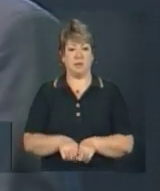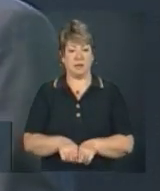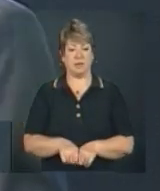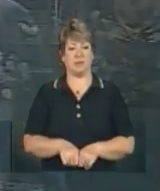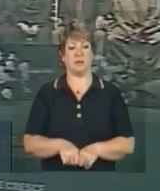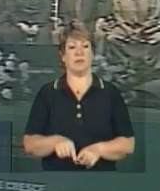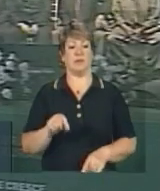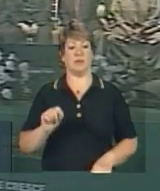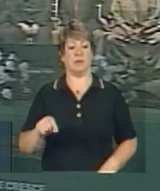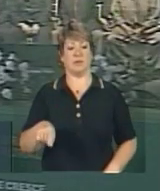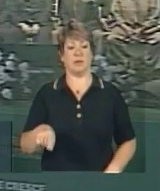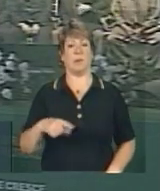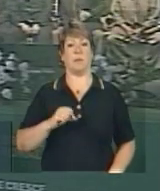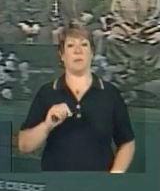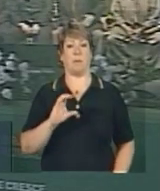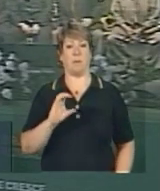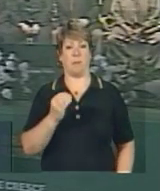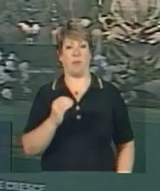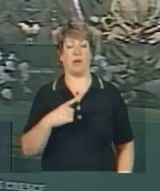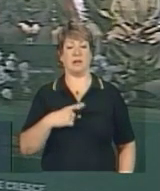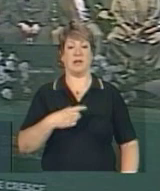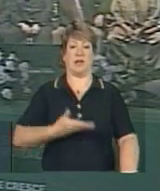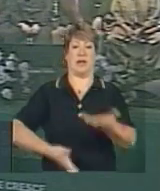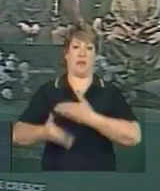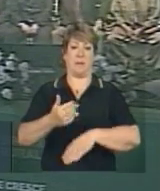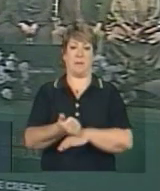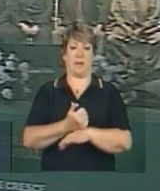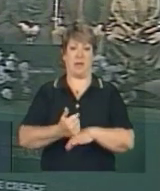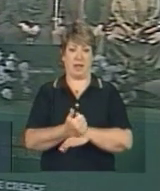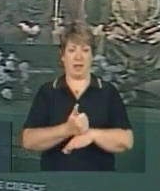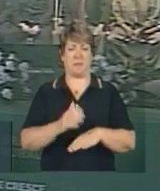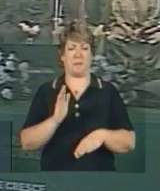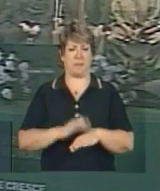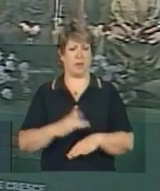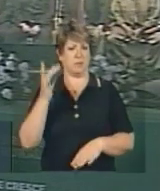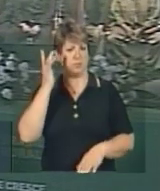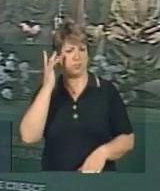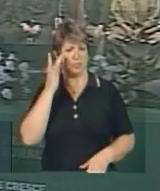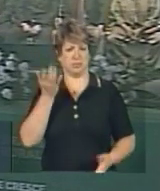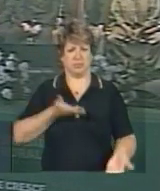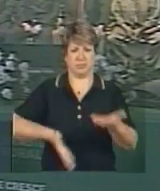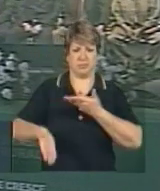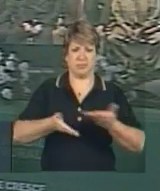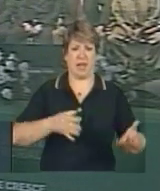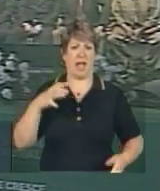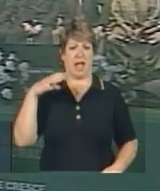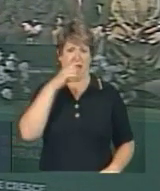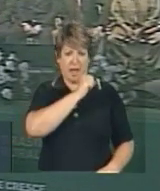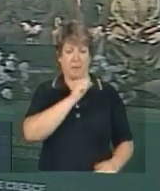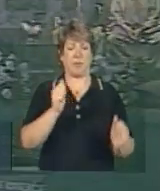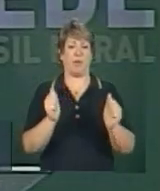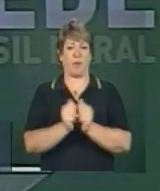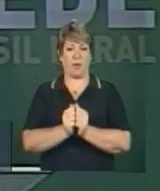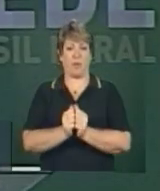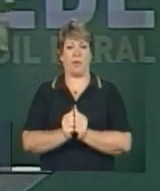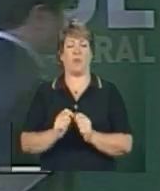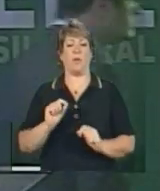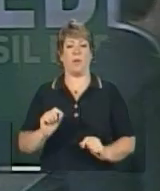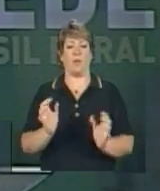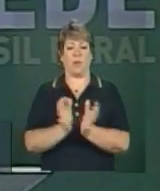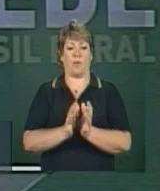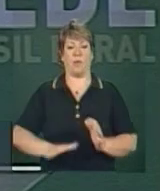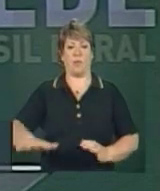Alegre tenha uma relação ainda melhor, mais dinâmica, mais ágil com a parte